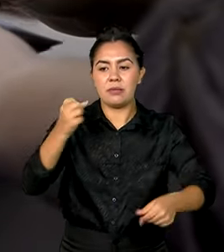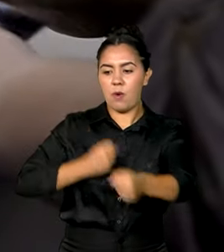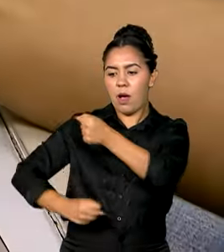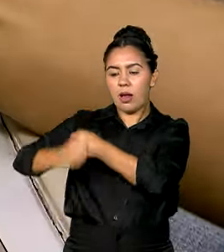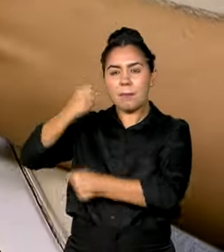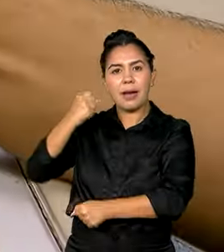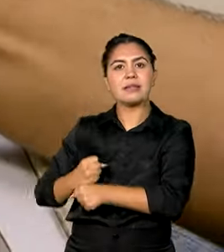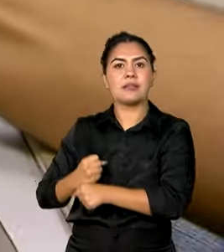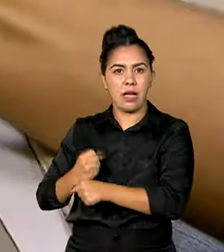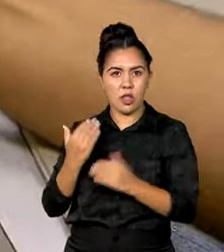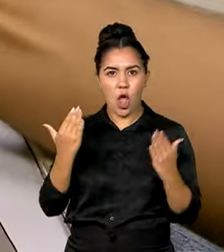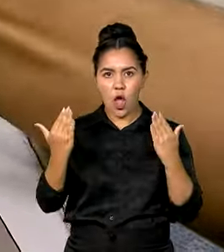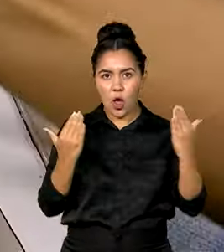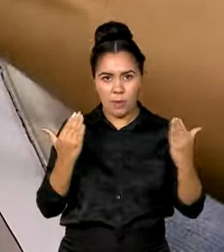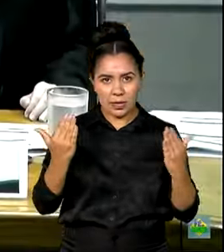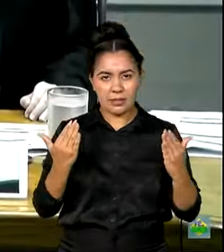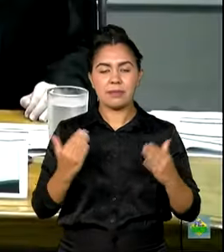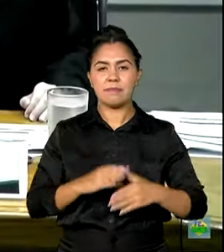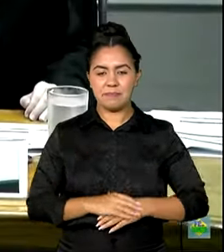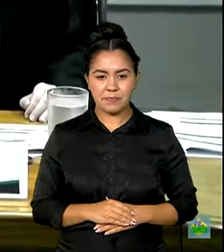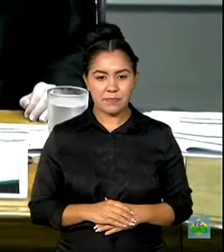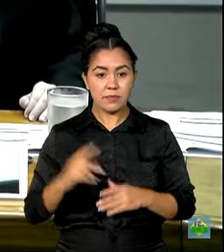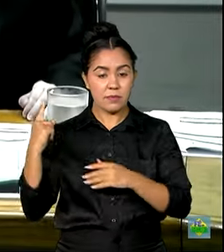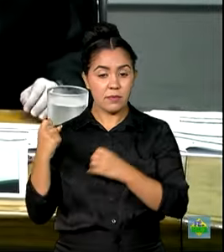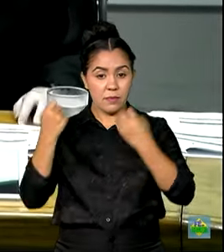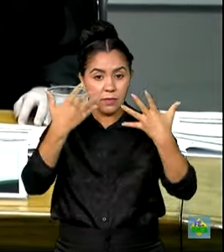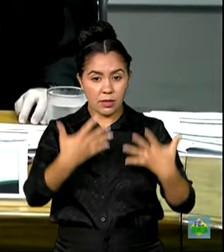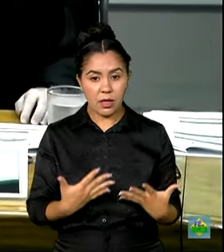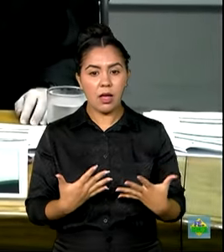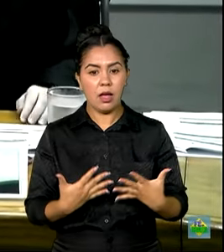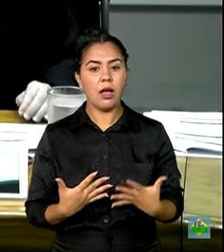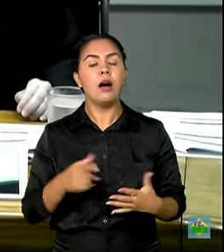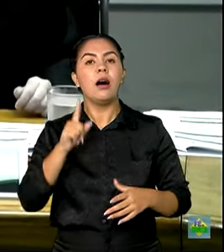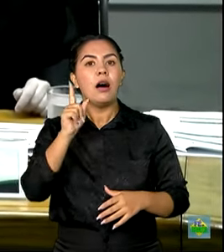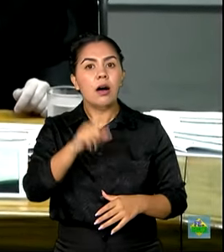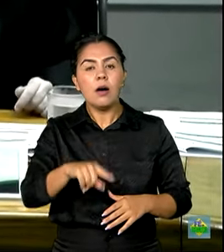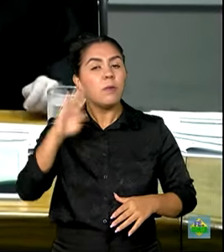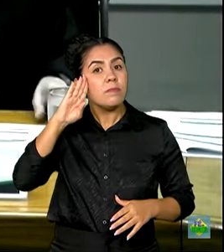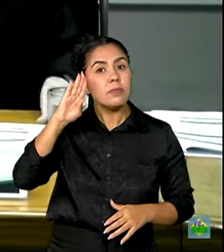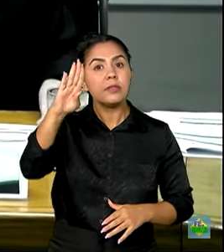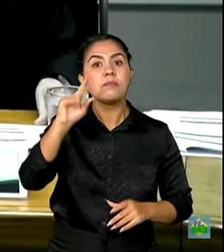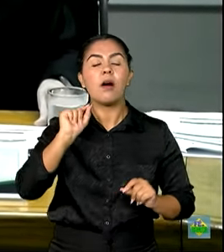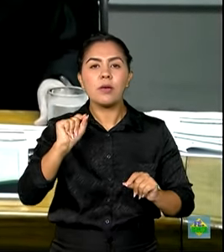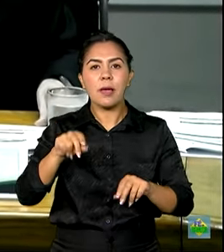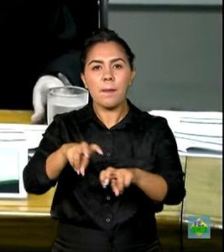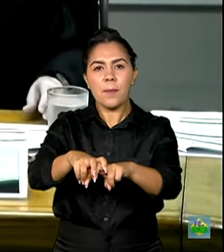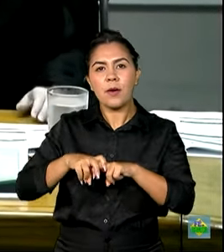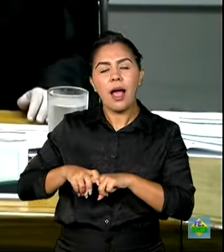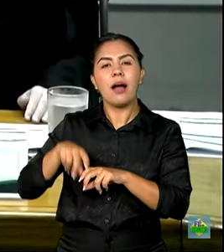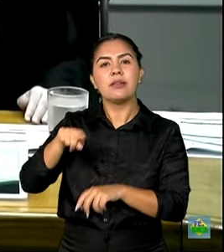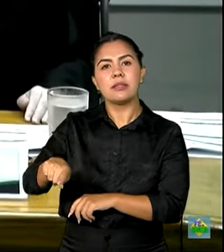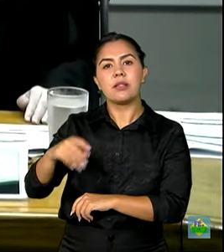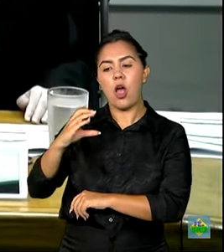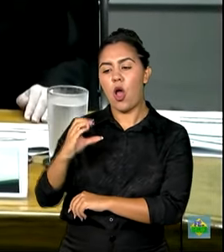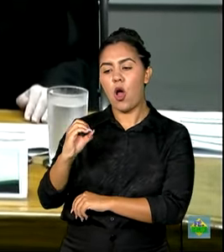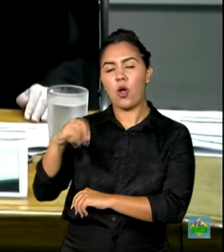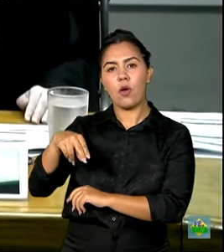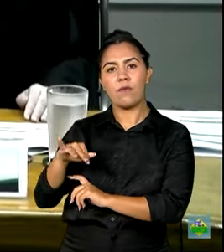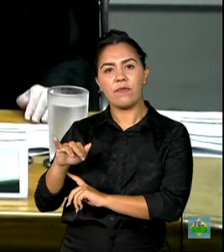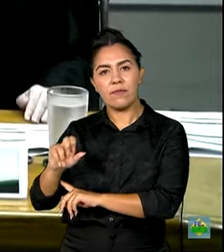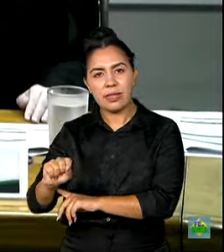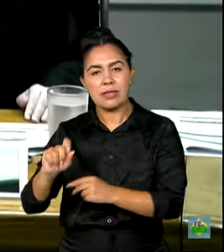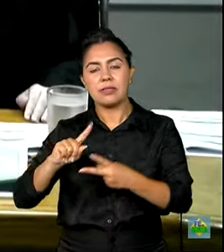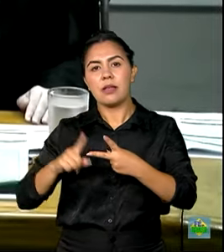passado, se corrigida a inflação. O destaque continua sendo a arrecadação do PIS e da COFINS, em grande